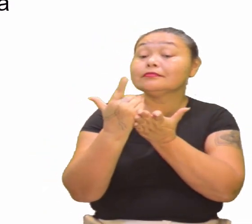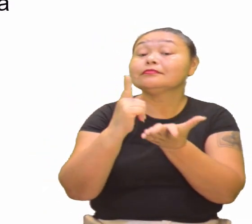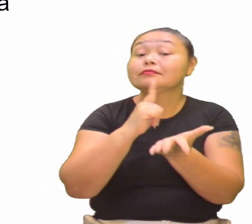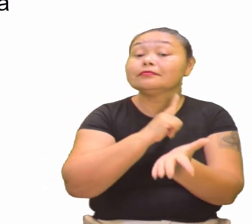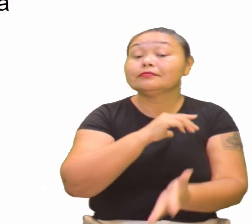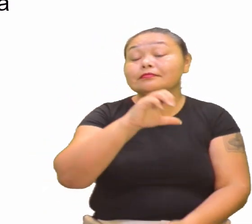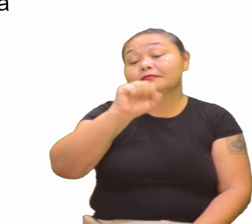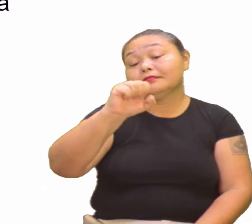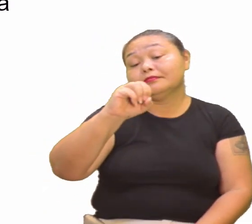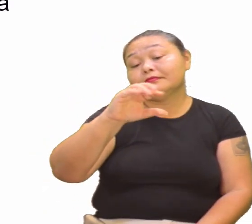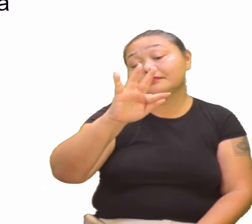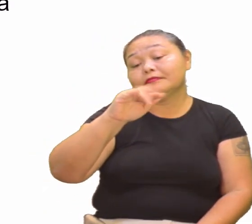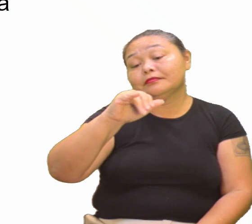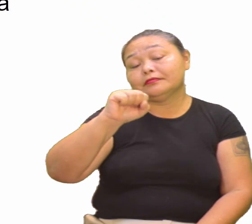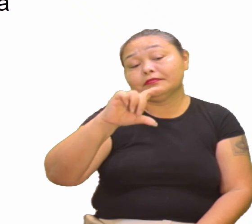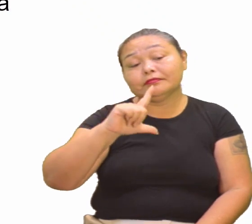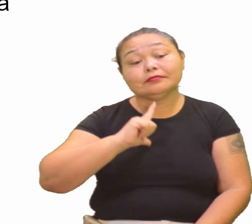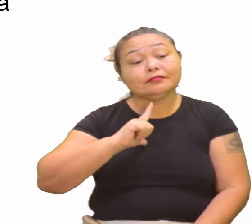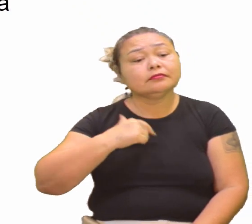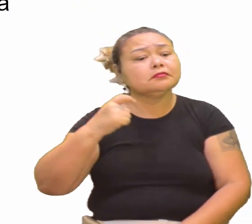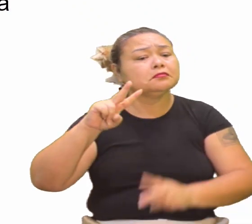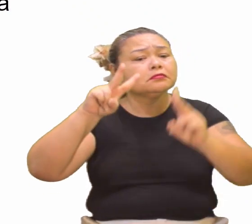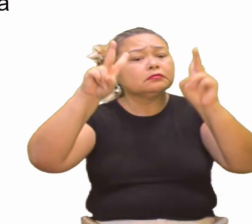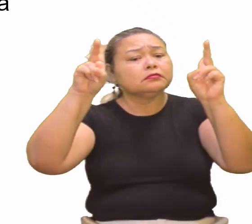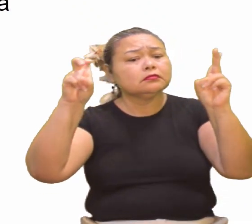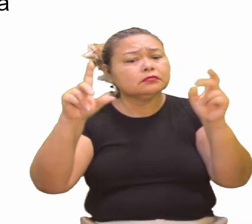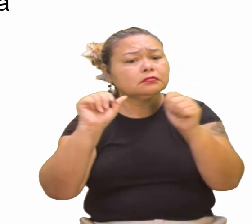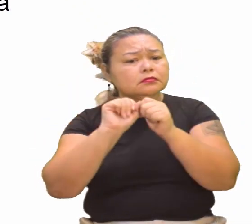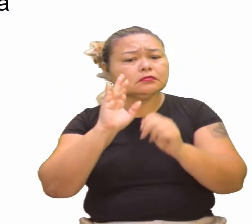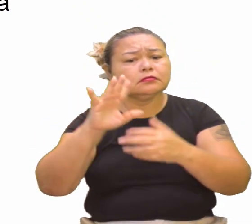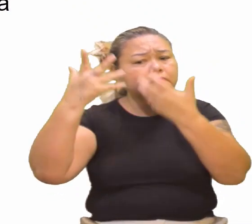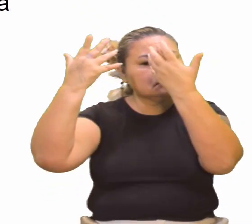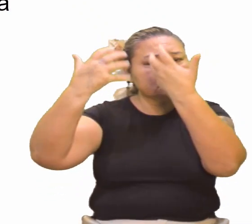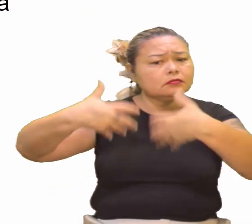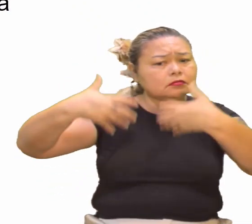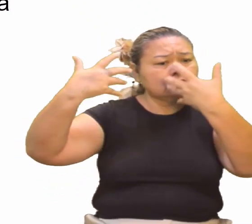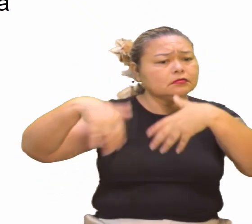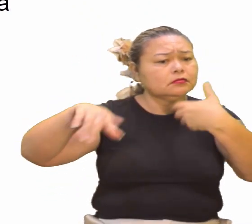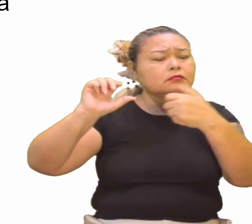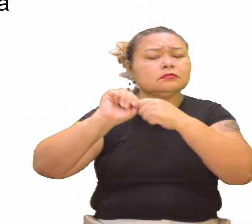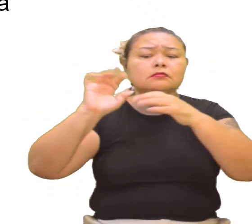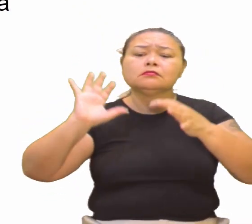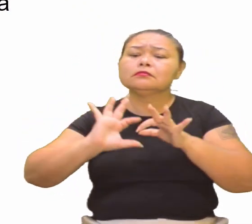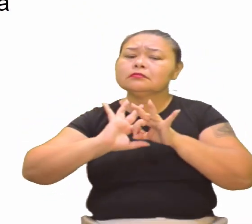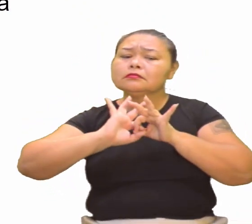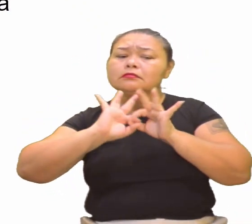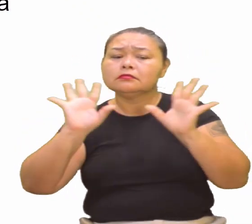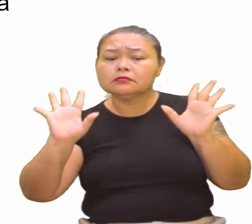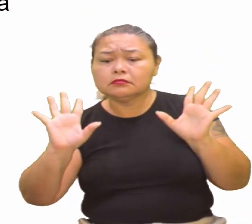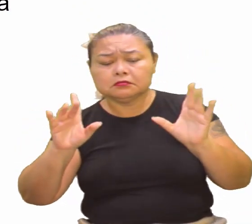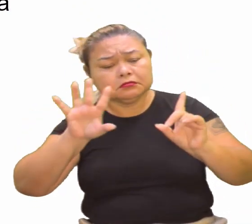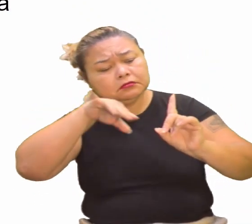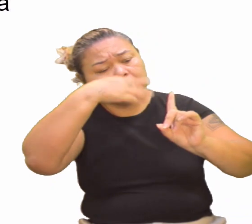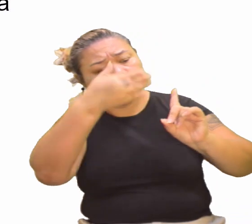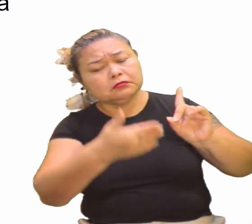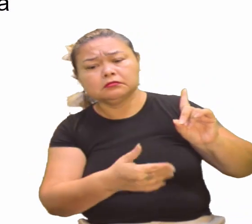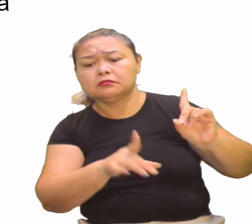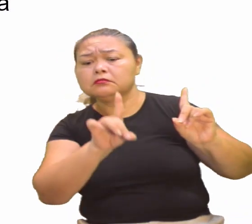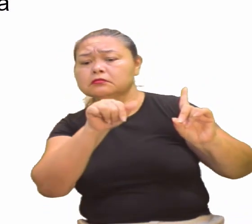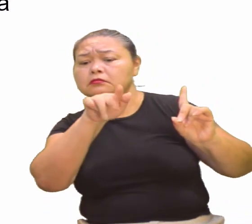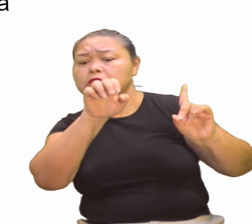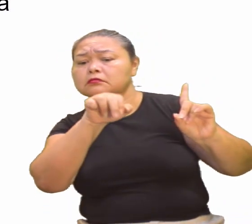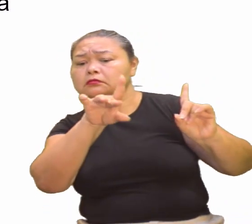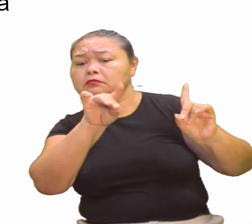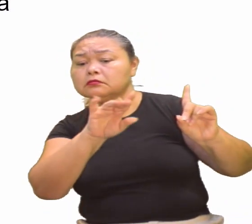O tema que estará no centro das reflexões é o tema da liberdade, da dignidade humana. Gente,